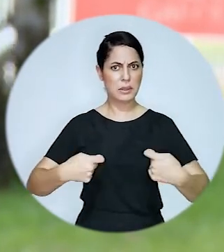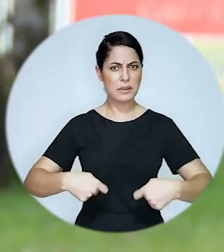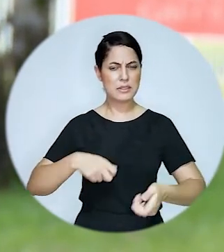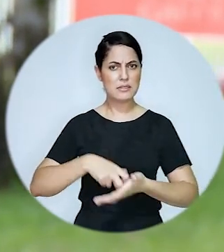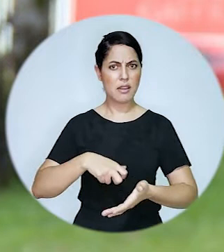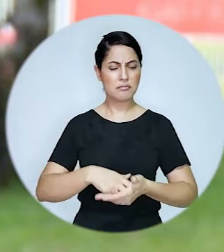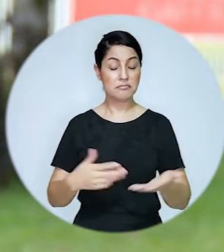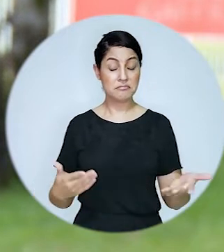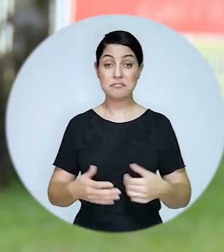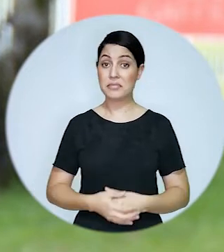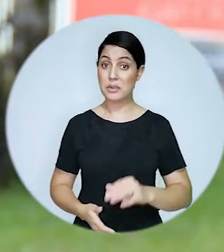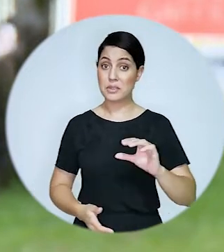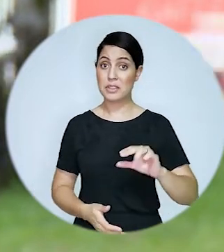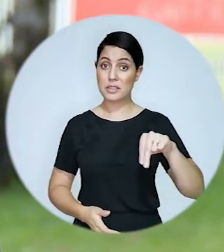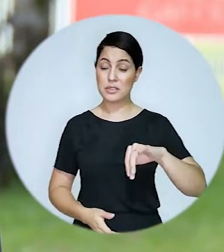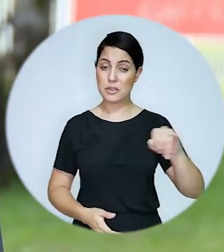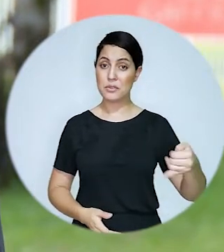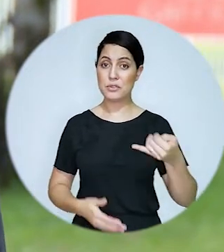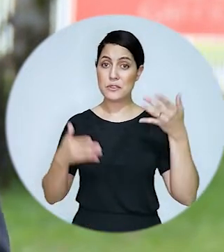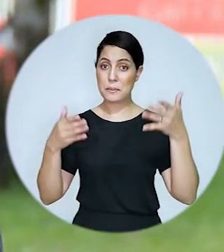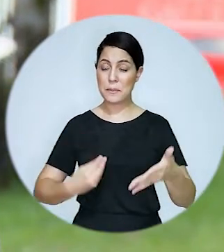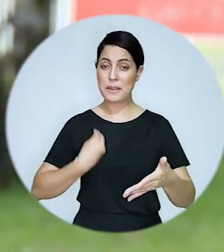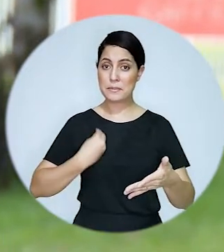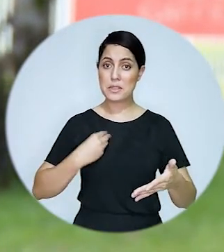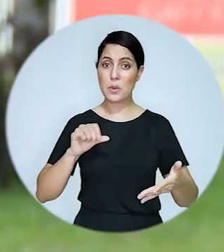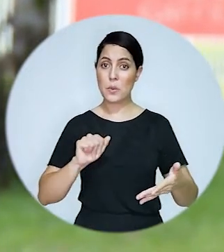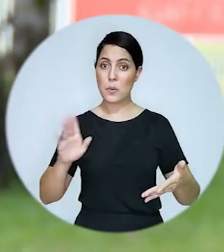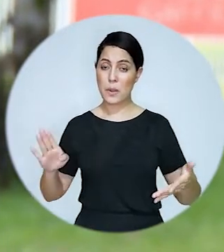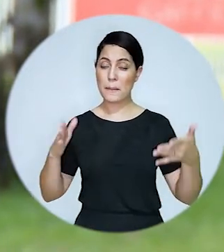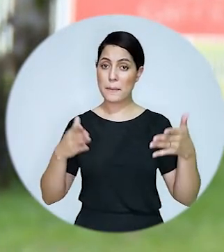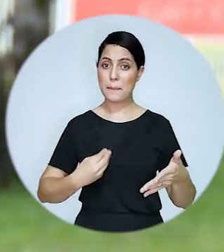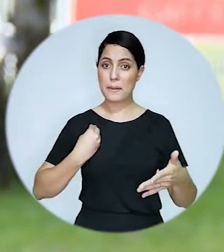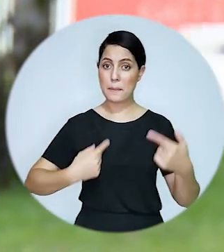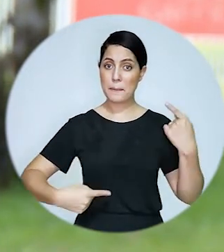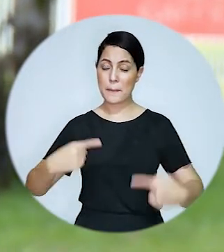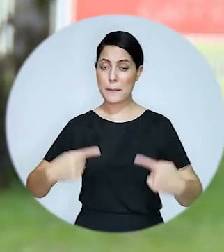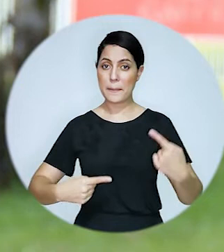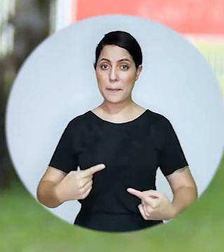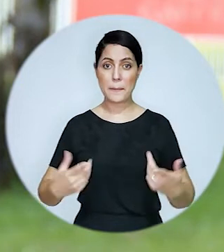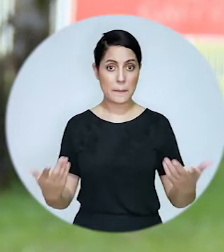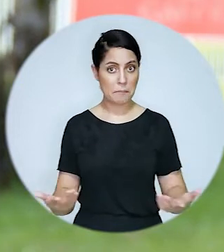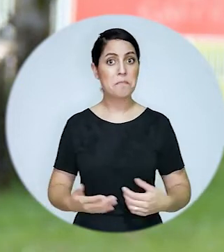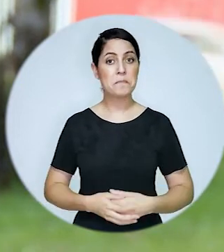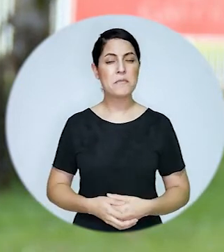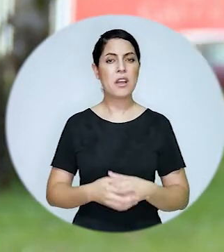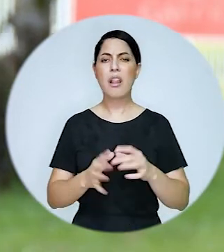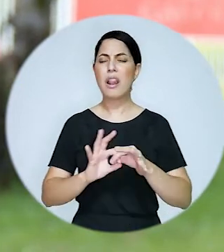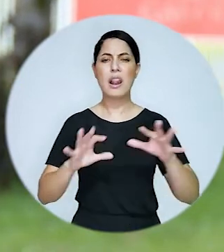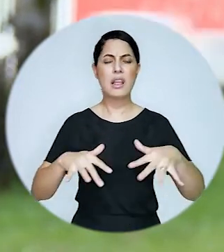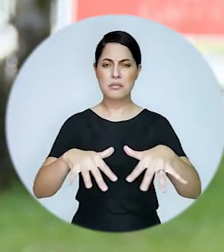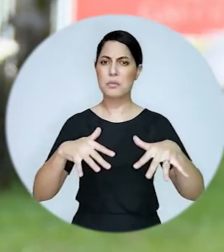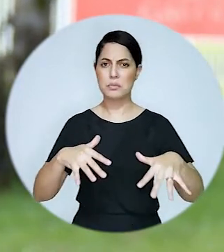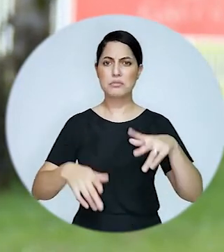transmitido pelo canal do Conselho Nacional de Justiça e com a participação da Ordem dos Advogados do Brasil o